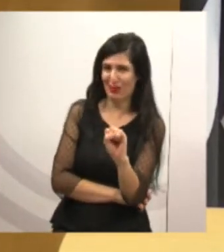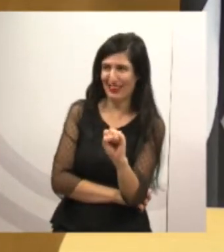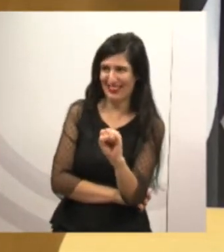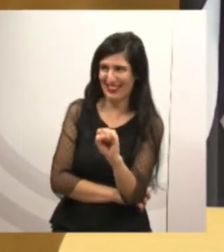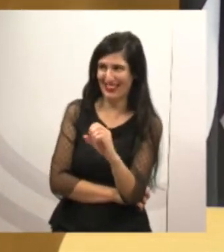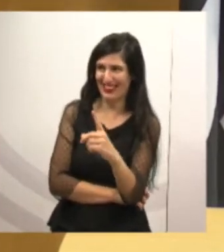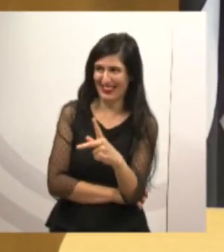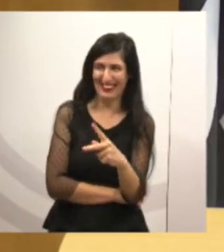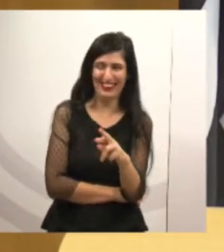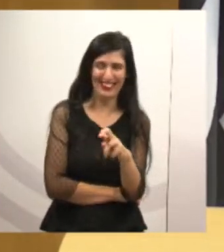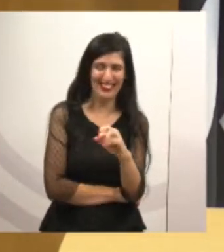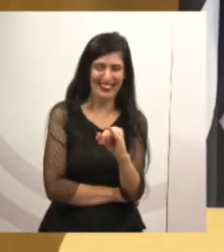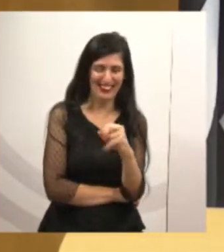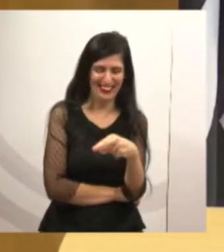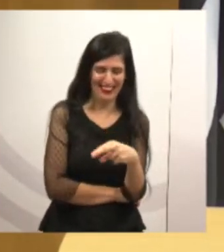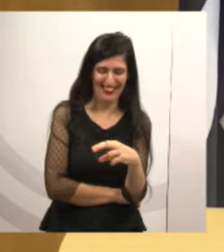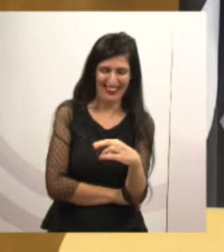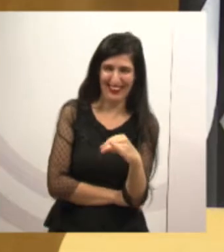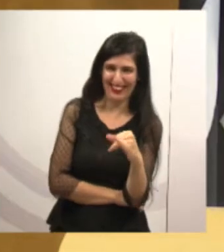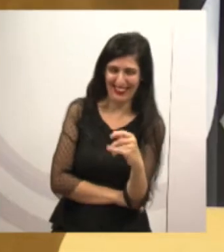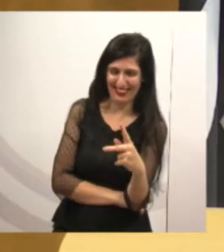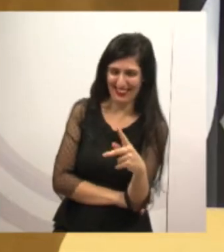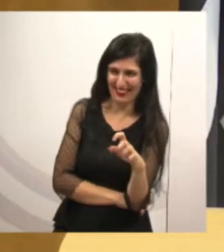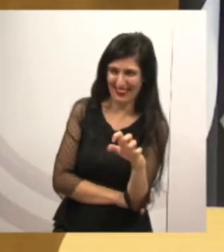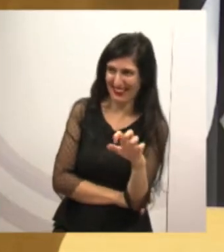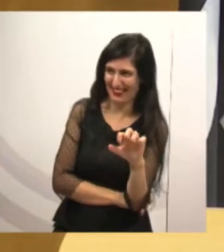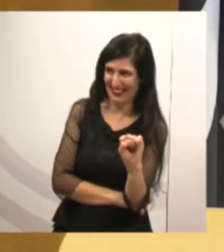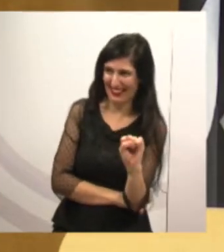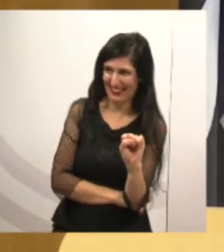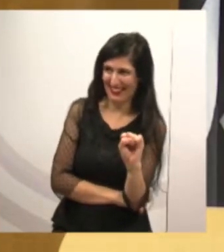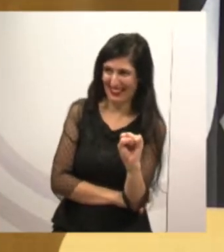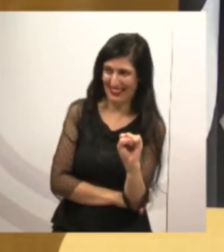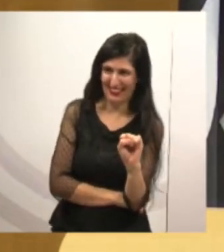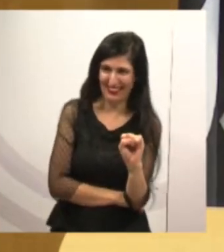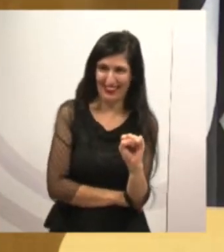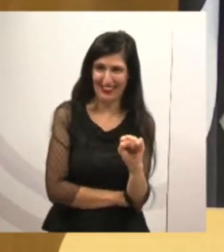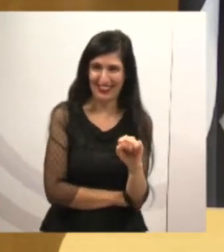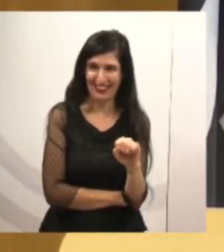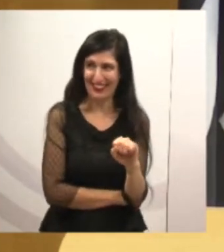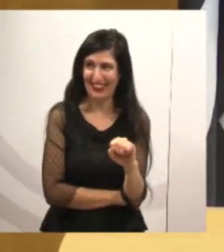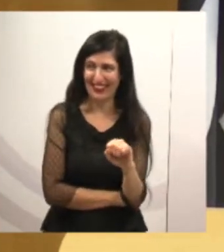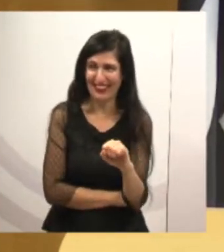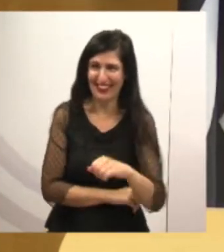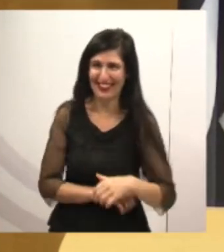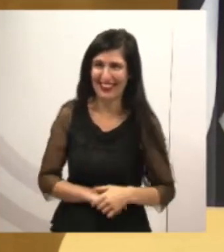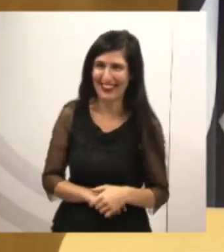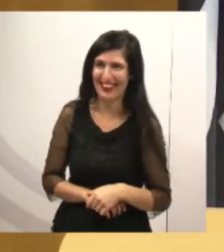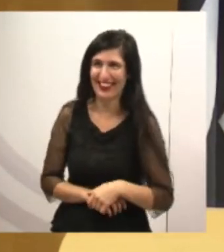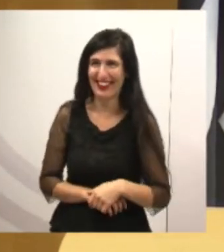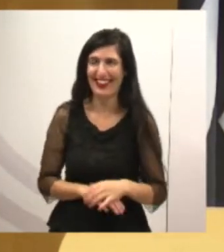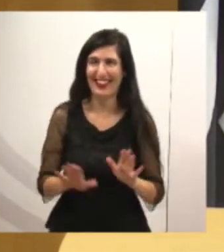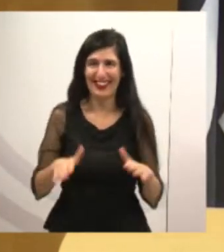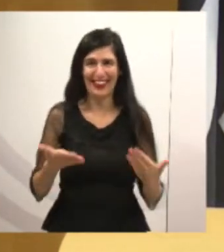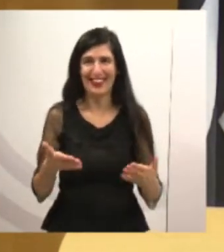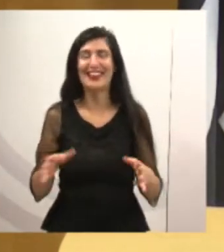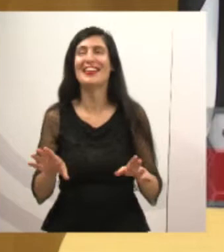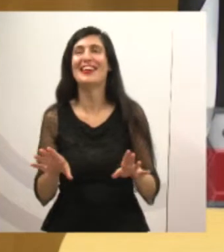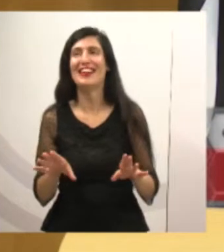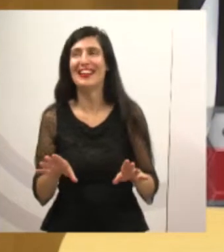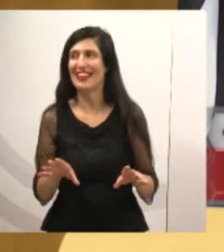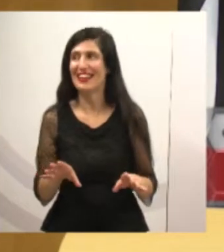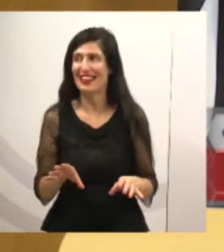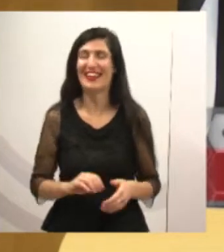de calçadas e logo mais também estará recebendo o asfalto. E também sem nenhum